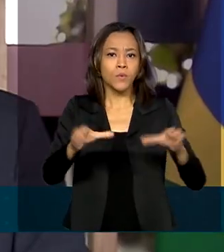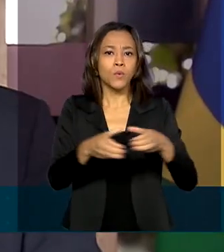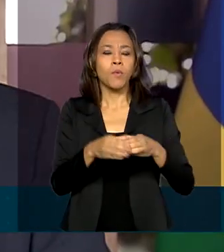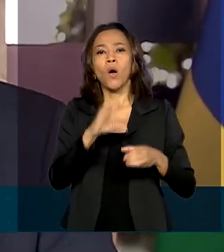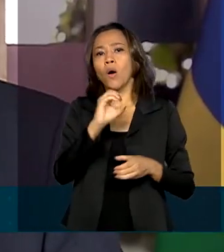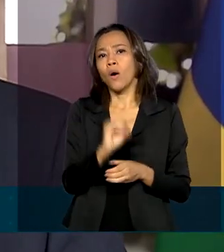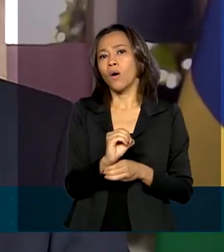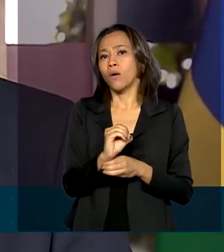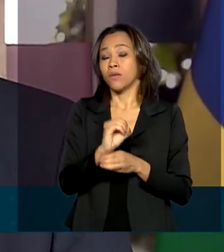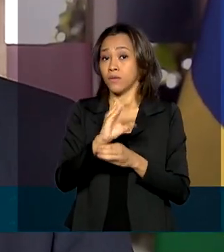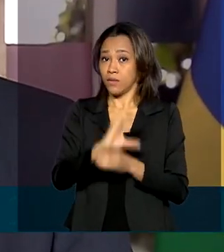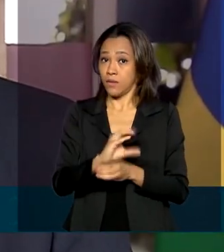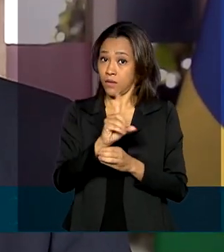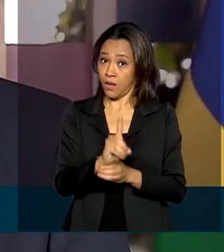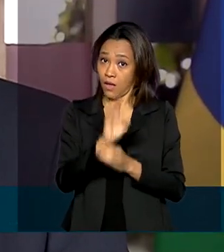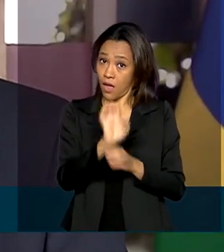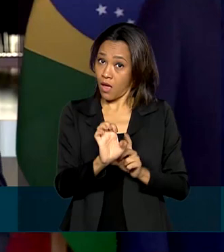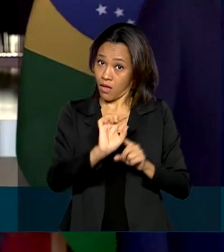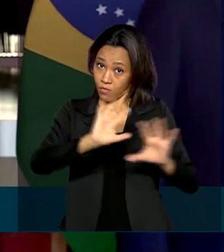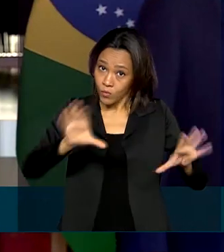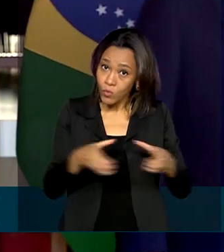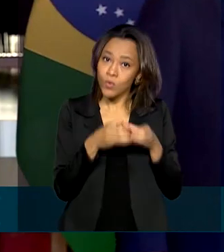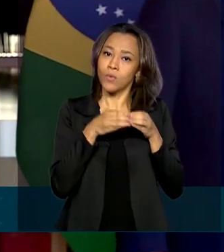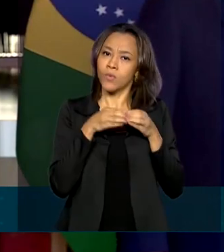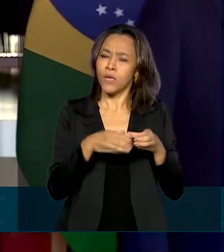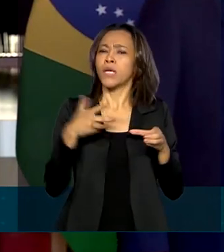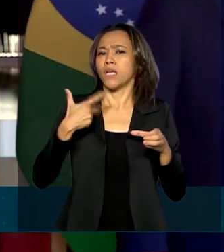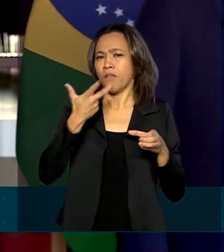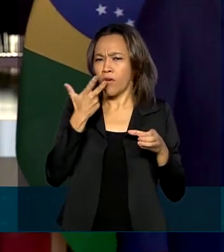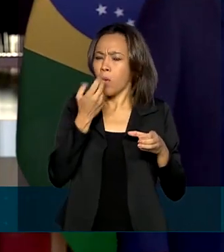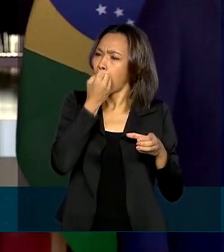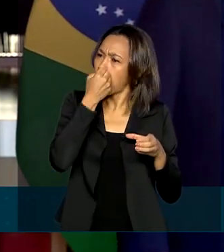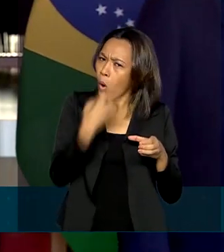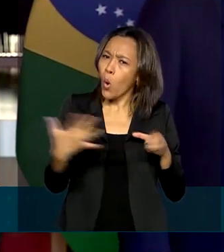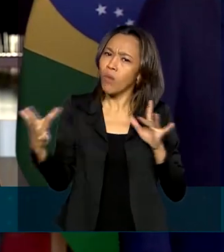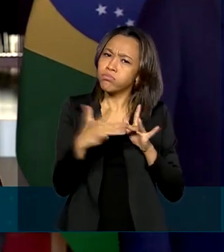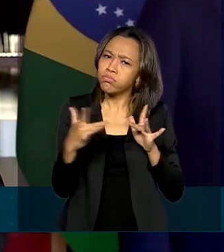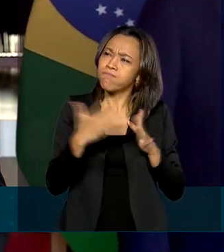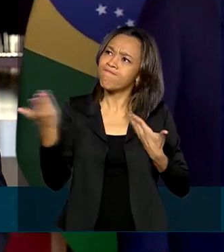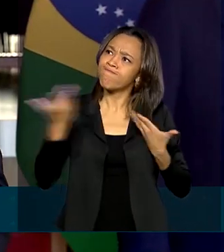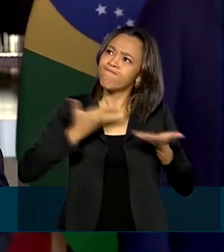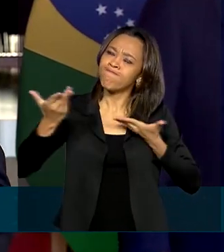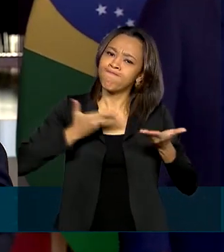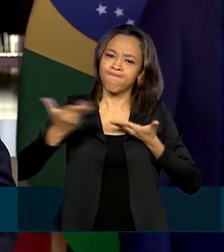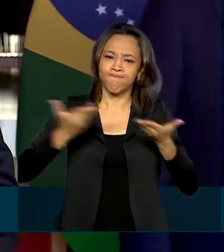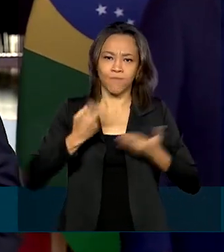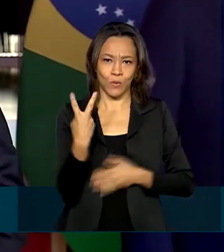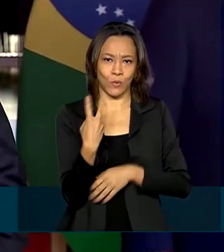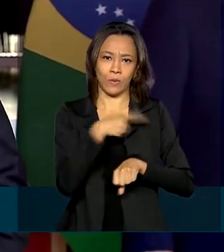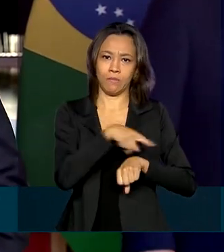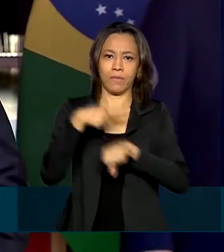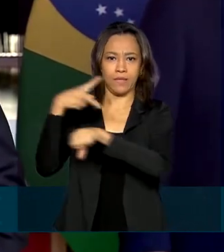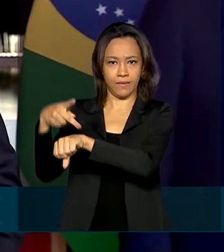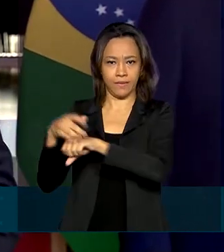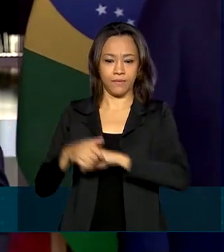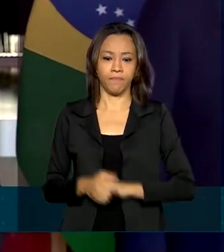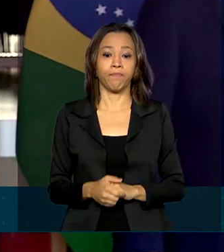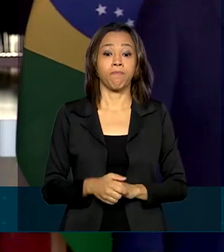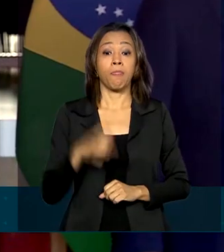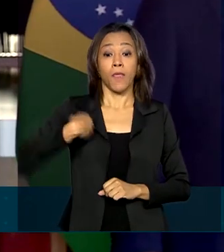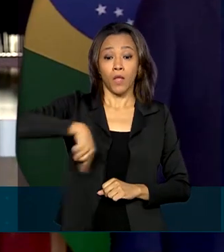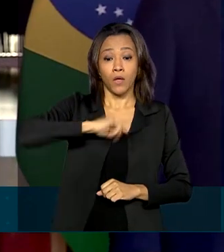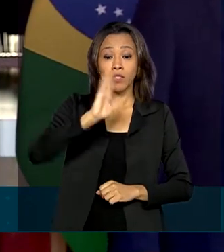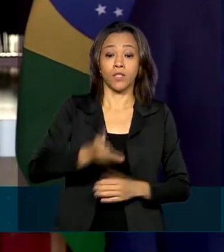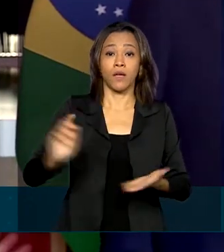Cooperação e Desenvolvimento Econômico, e reforçou a boa relação entre os dois países. Há coisas, vários assinamos,